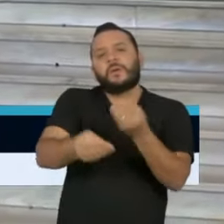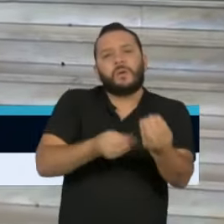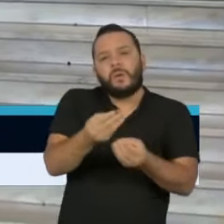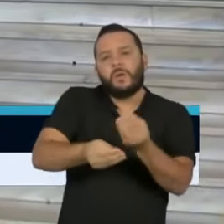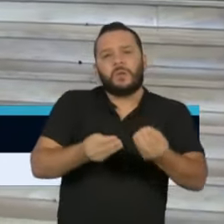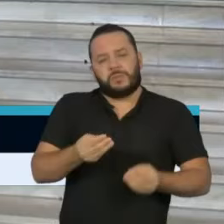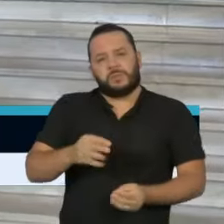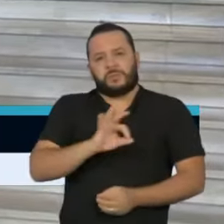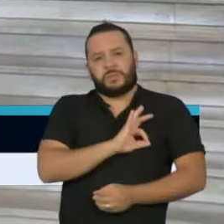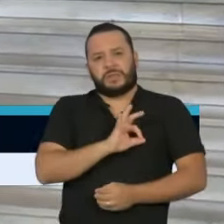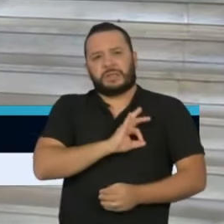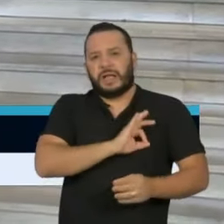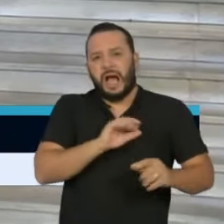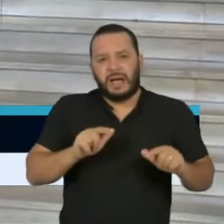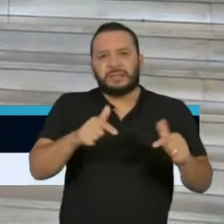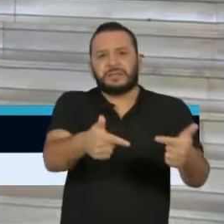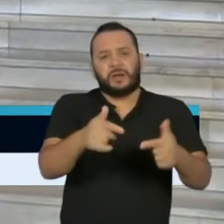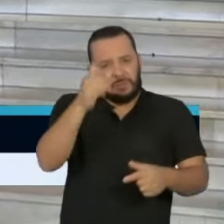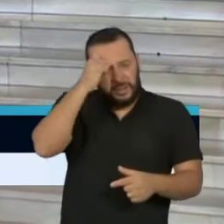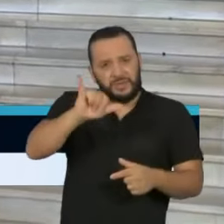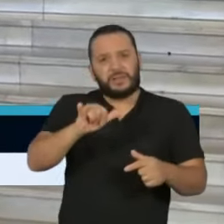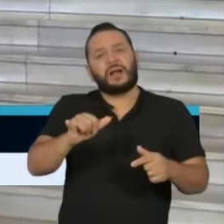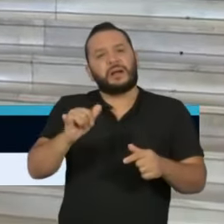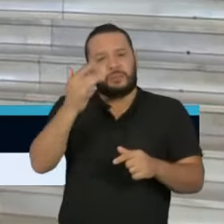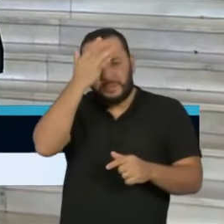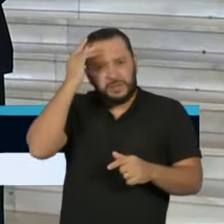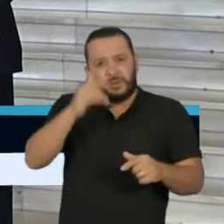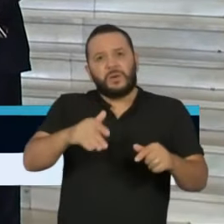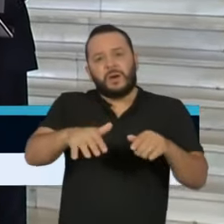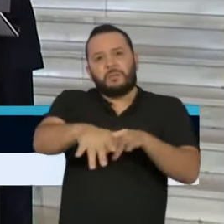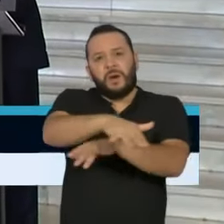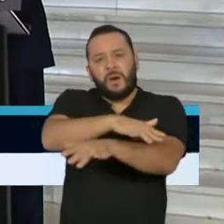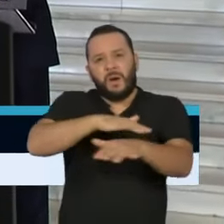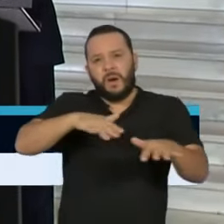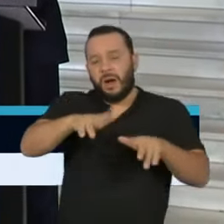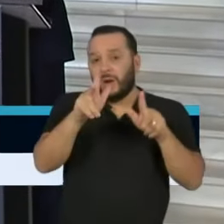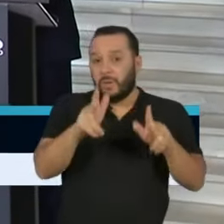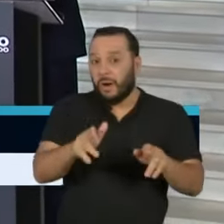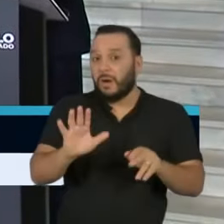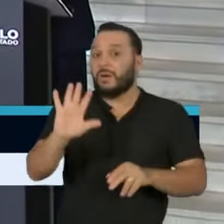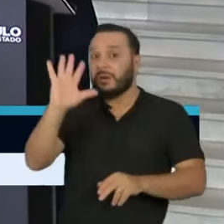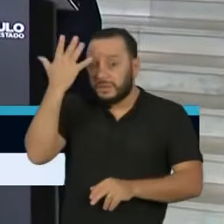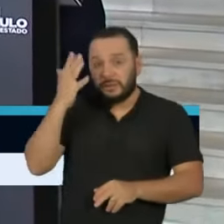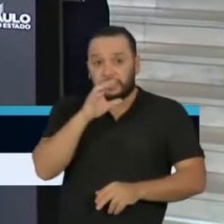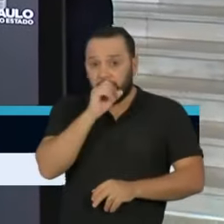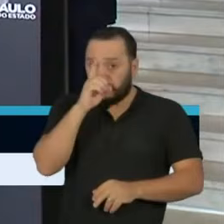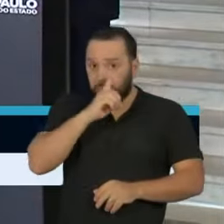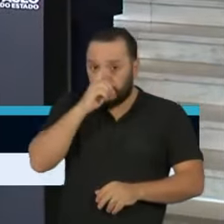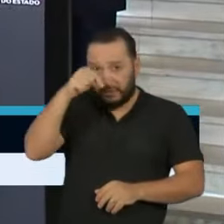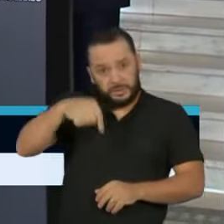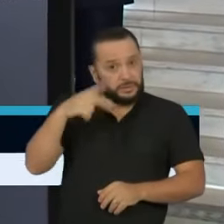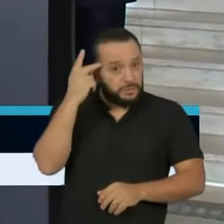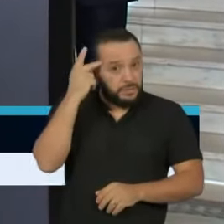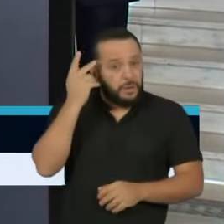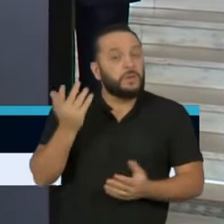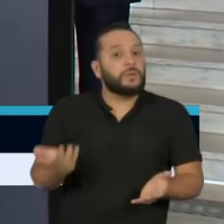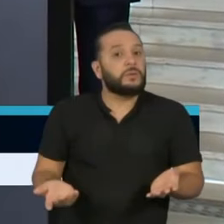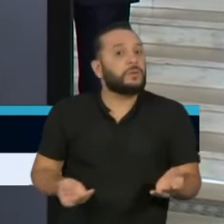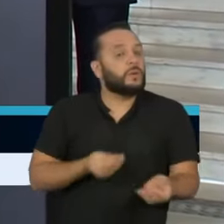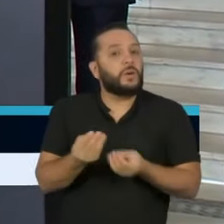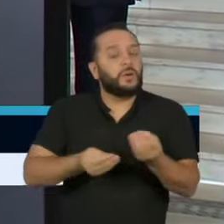a ação da polícia para impedir aglomerações em praças, como tivemos nesse fim de semana aqui em São Paulo. William,